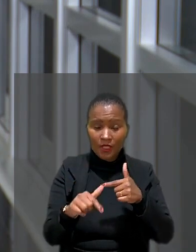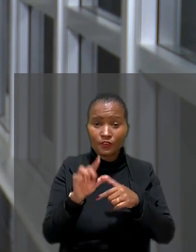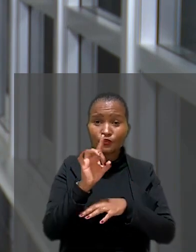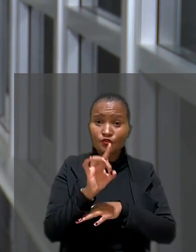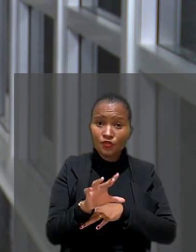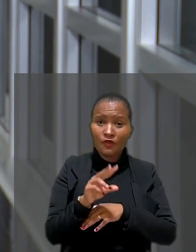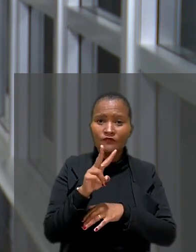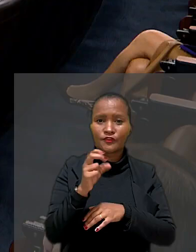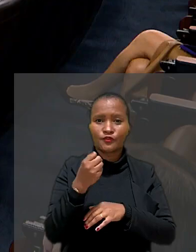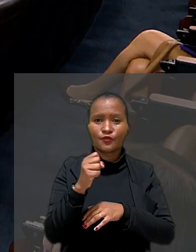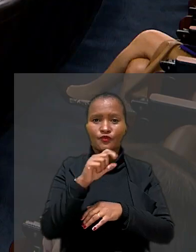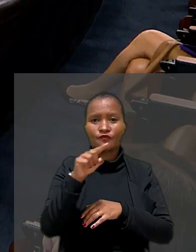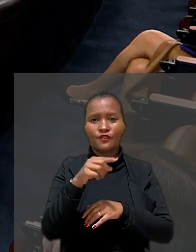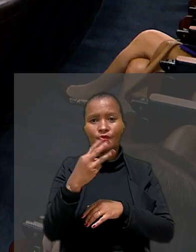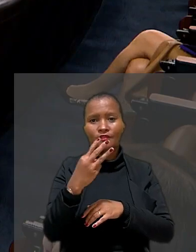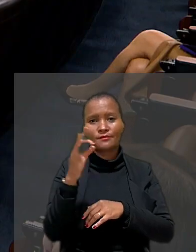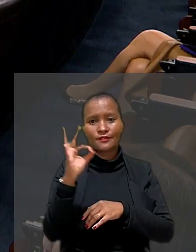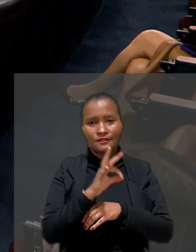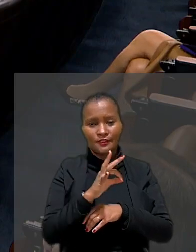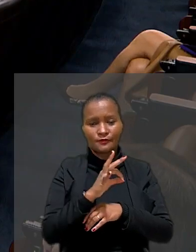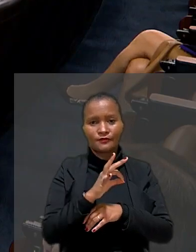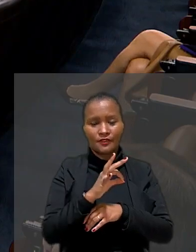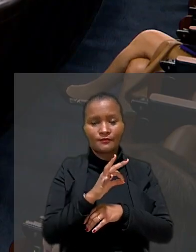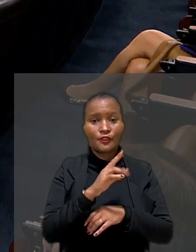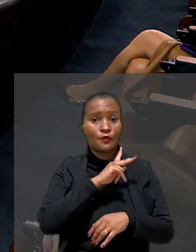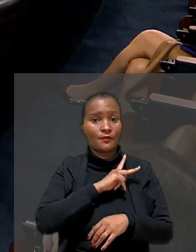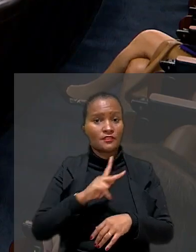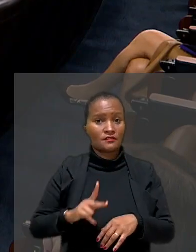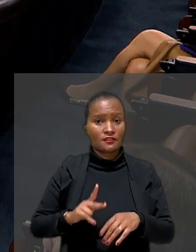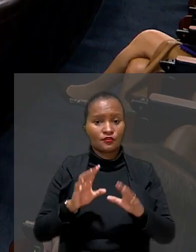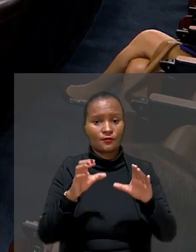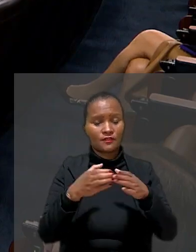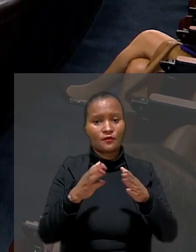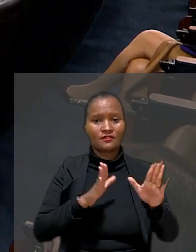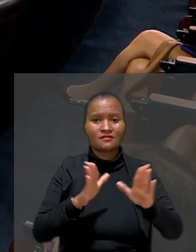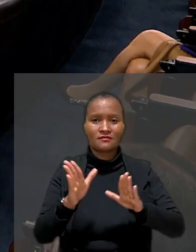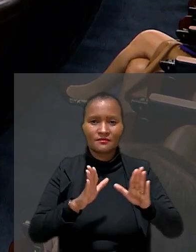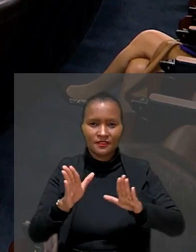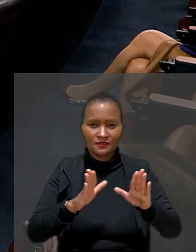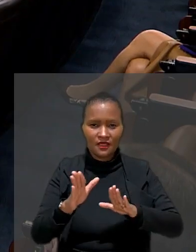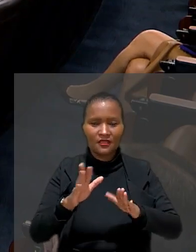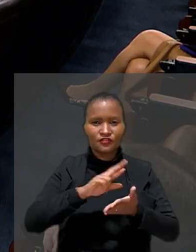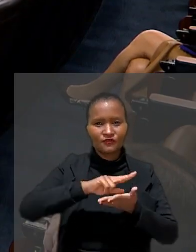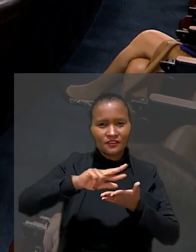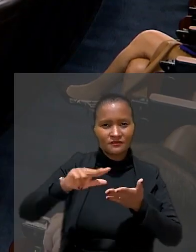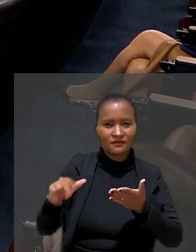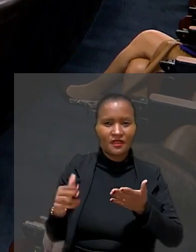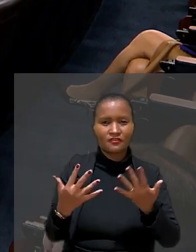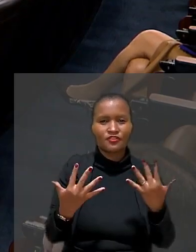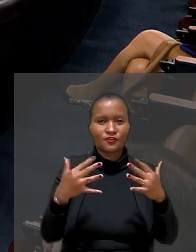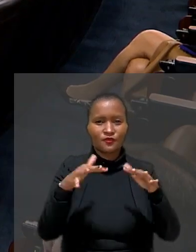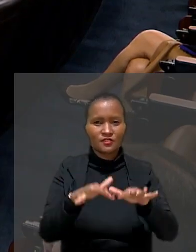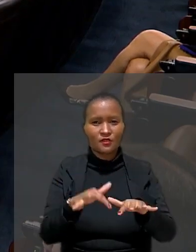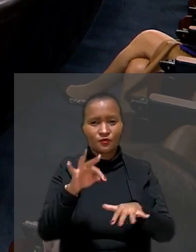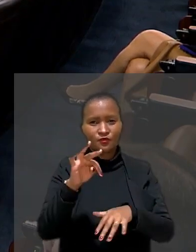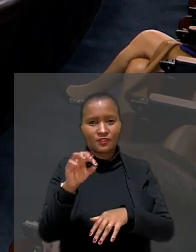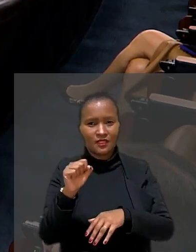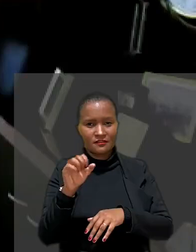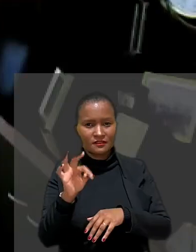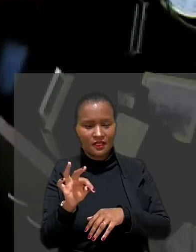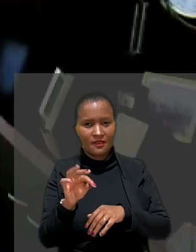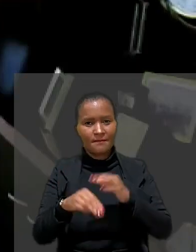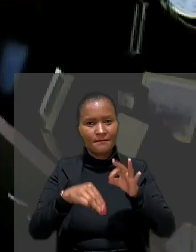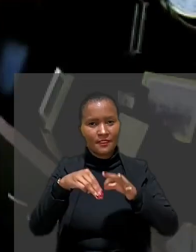,3%. O presidente da Comissão de Acessibilidade, Diversidade e Inclusão do TST, ministro Agra